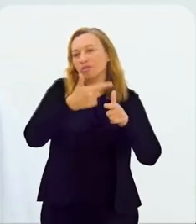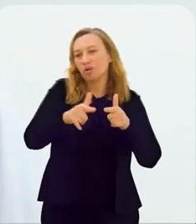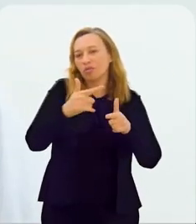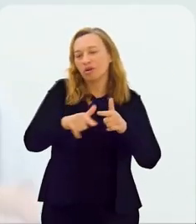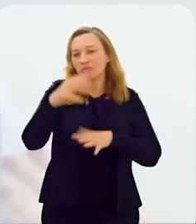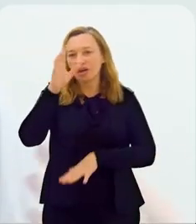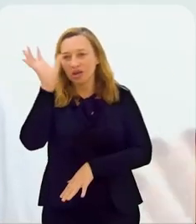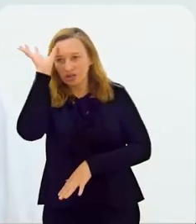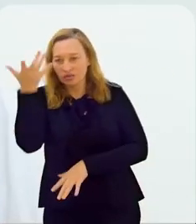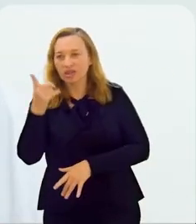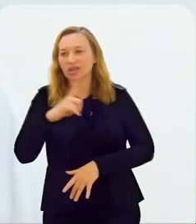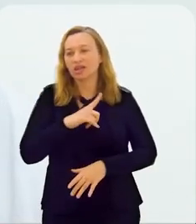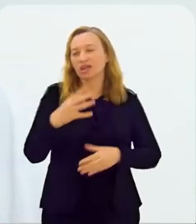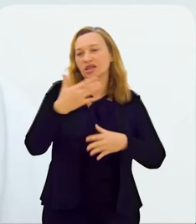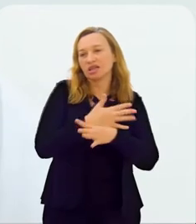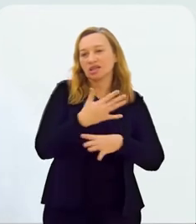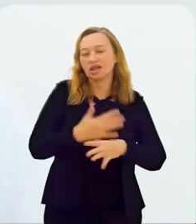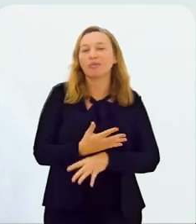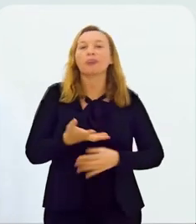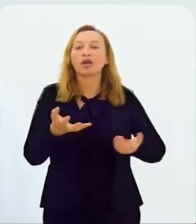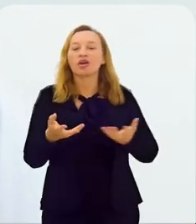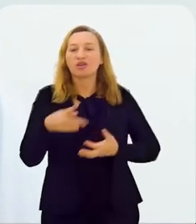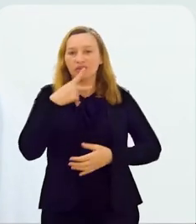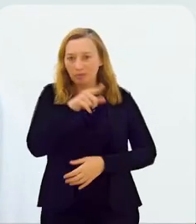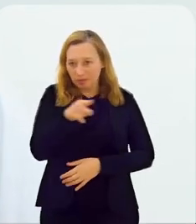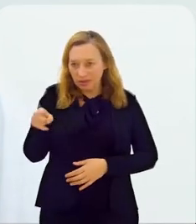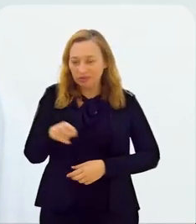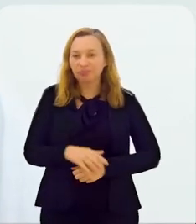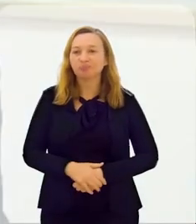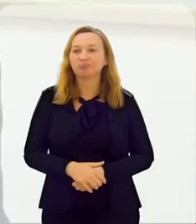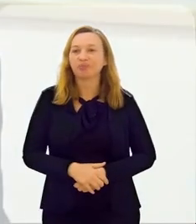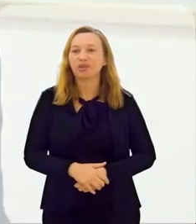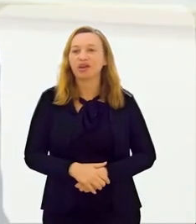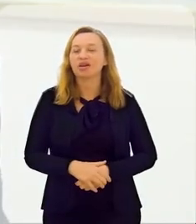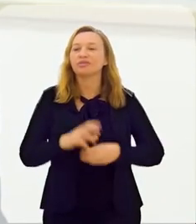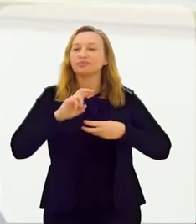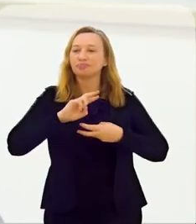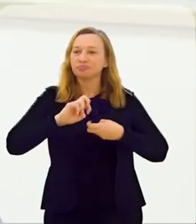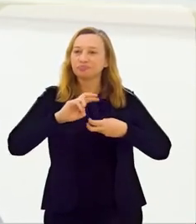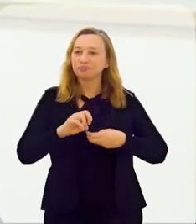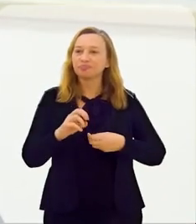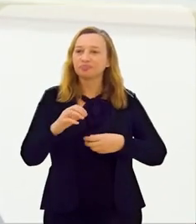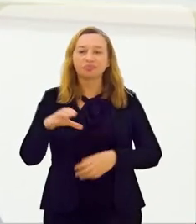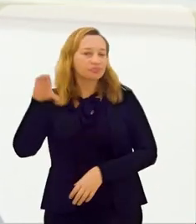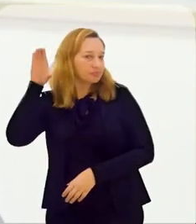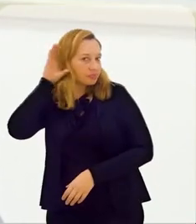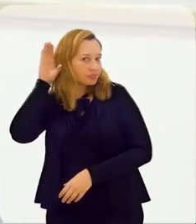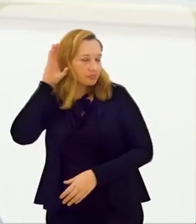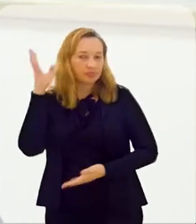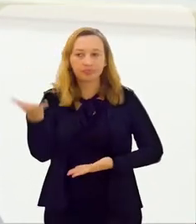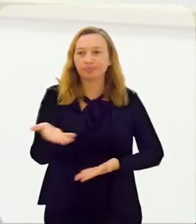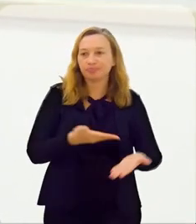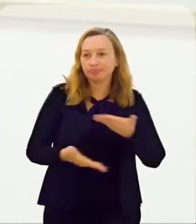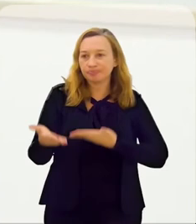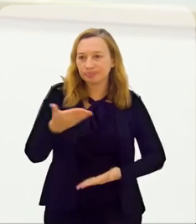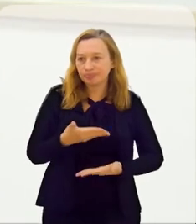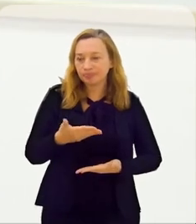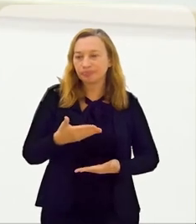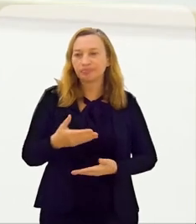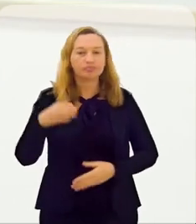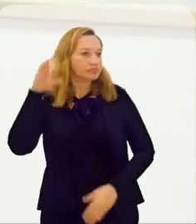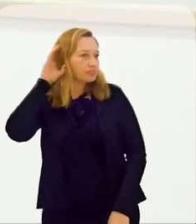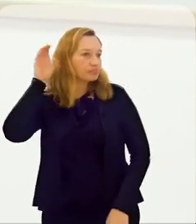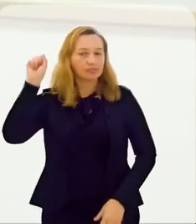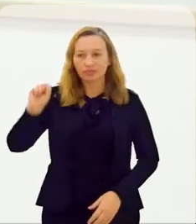sustentabilidade e solução de problemas que a gente tem nas cidades. Eu quero falar para você o seguinte, o SEBRAE Mato Grosso,